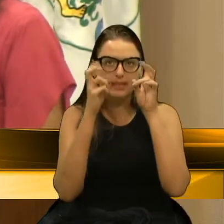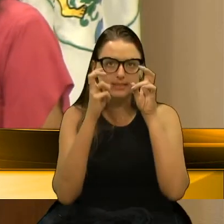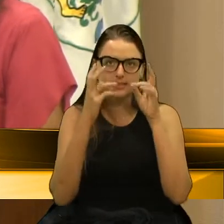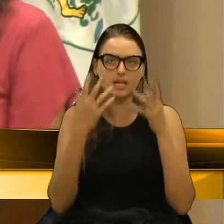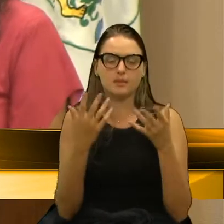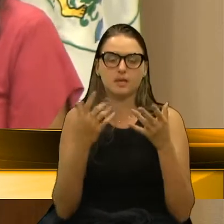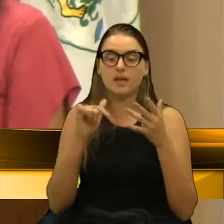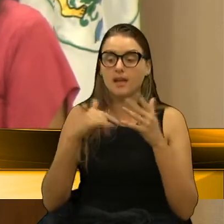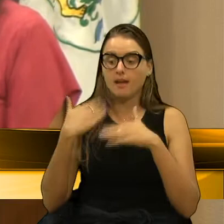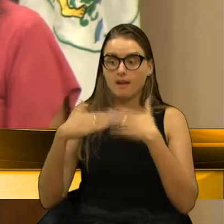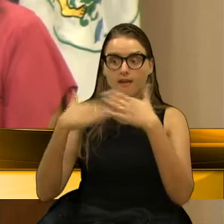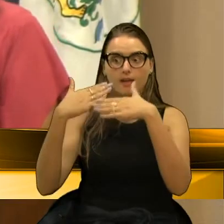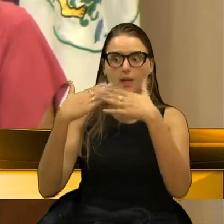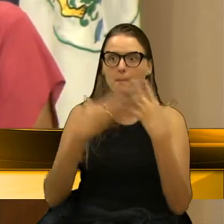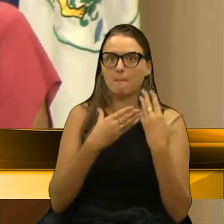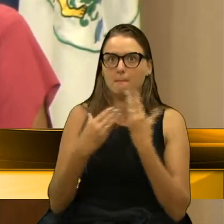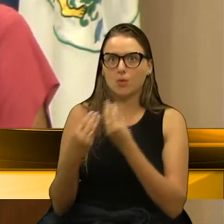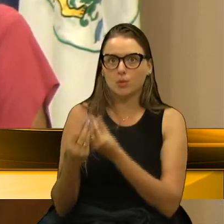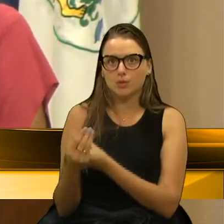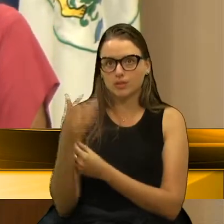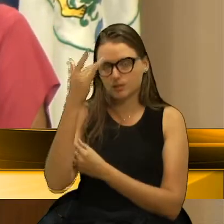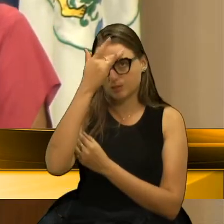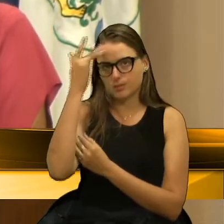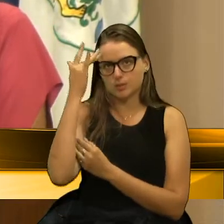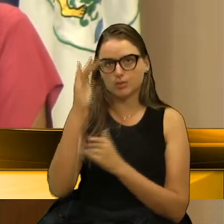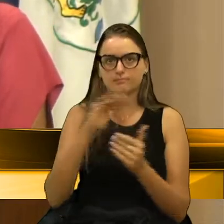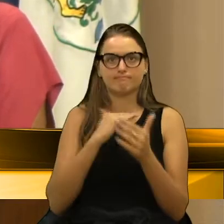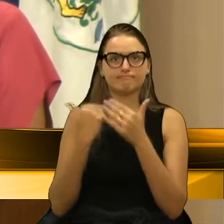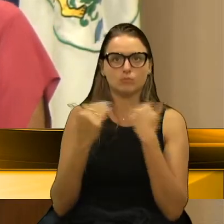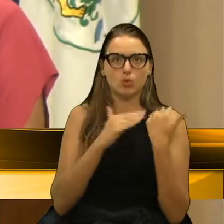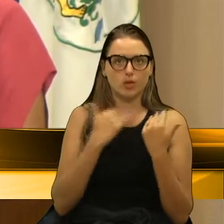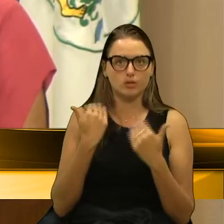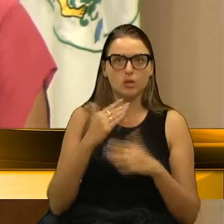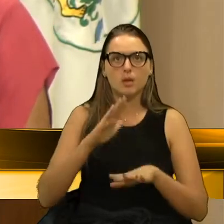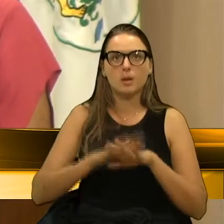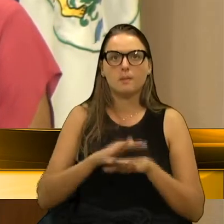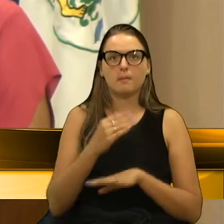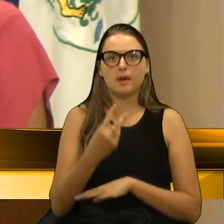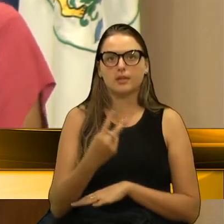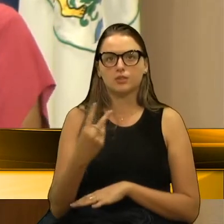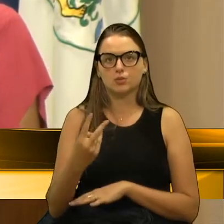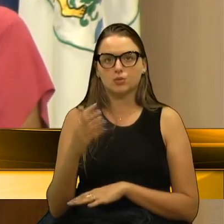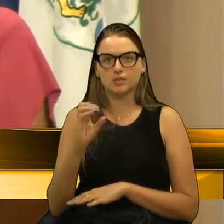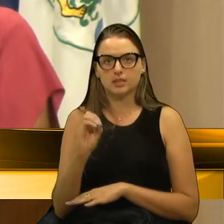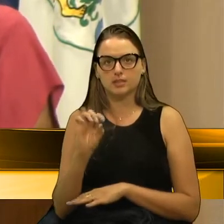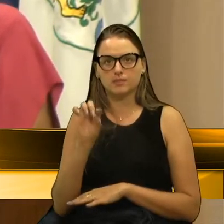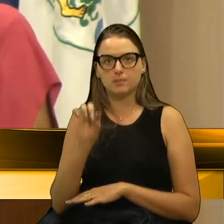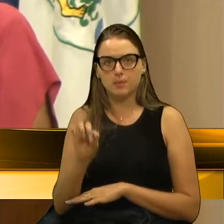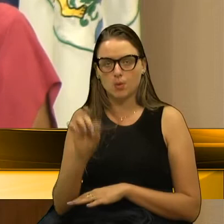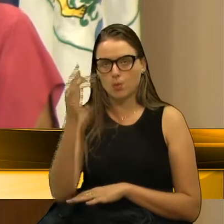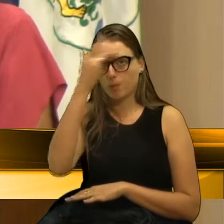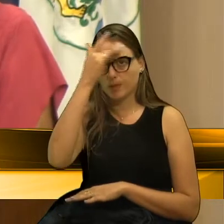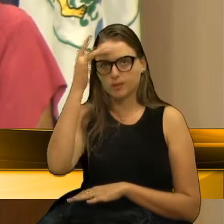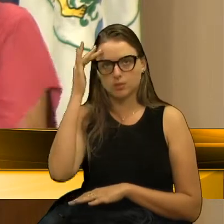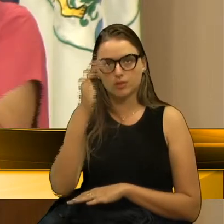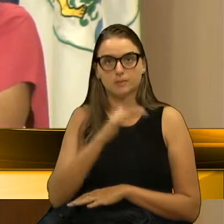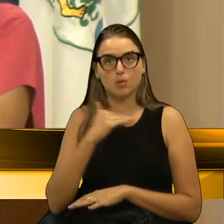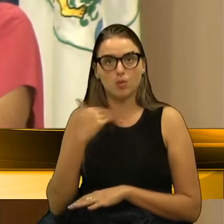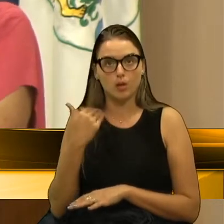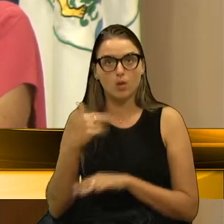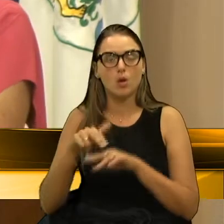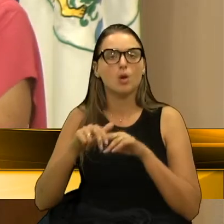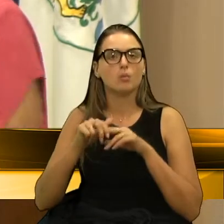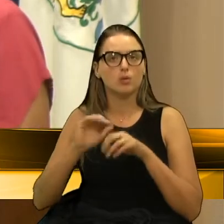crescente número de mortes no Brasil, né? Já passam de 220 mil mortes por Covid no